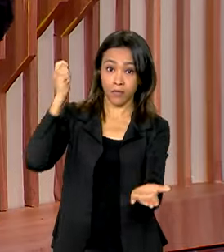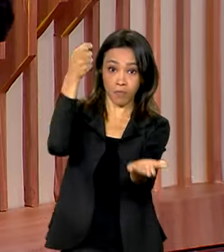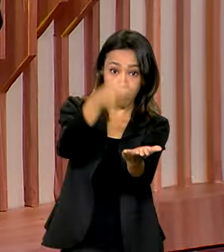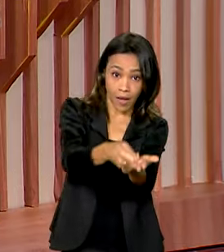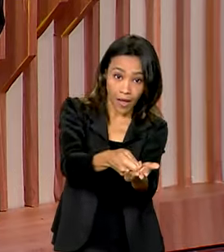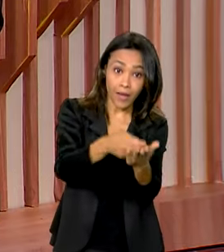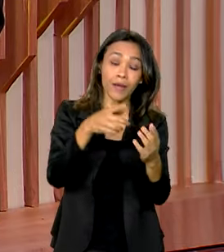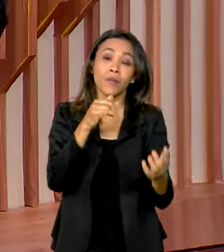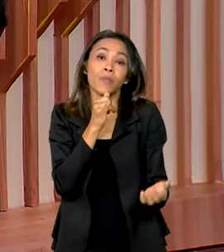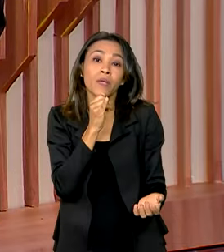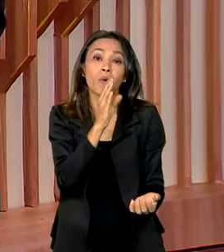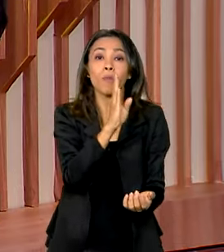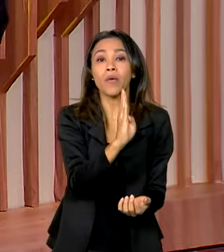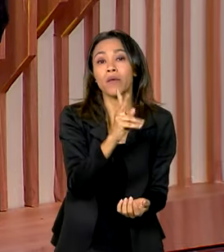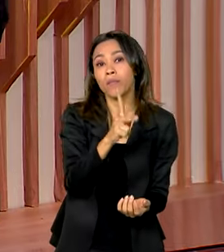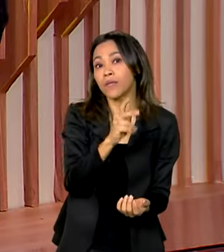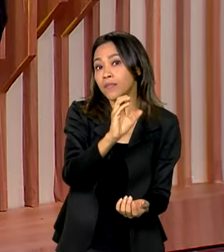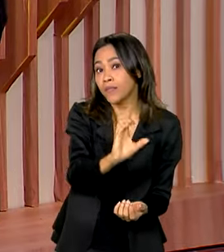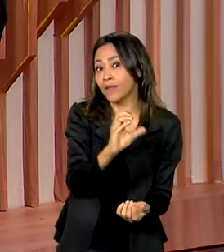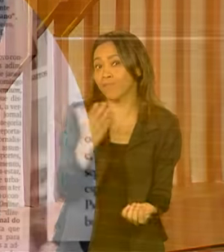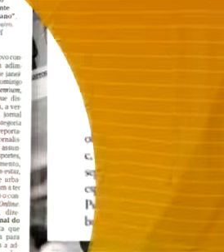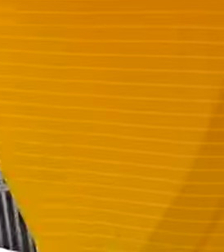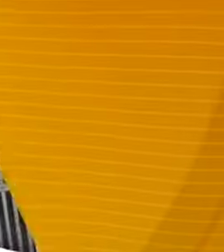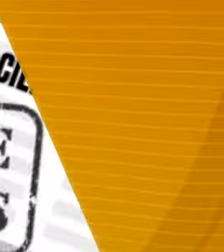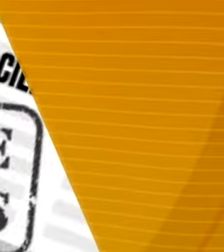benefício de prestação continuada, o BPC.